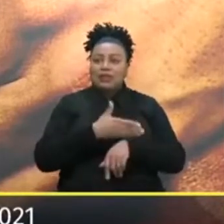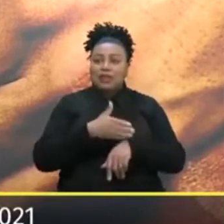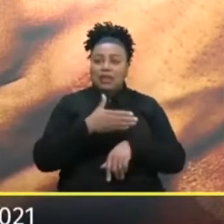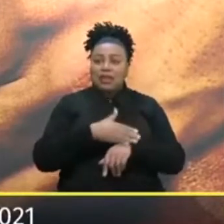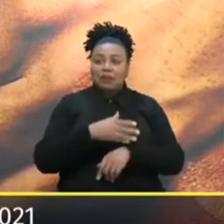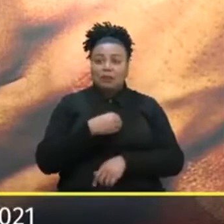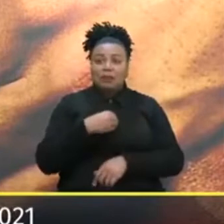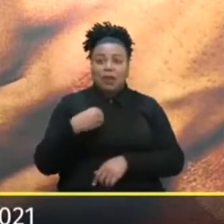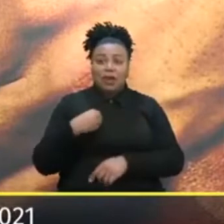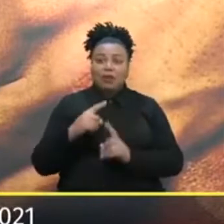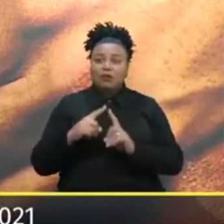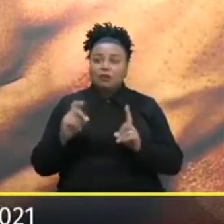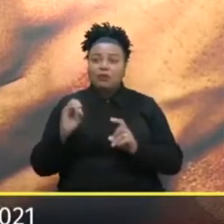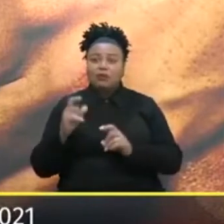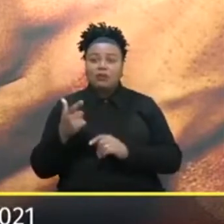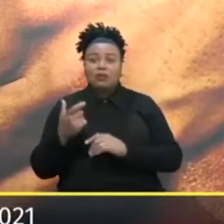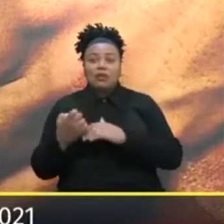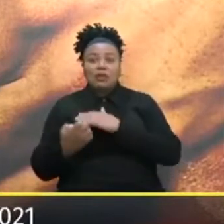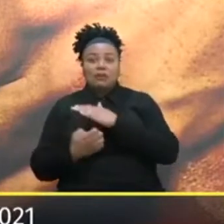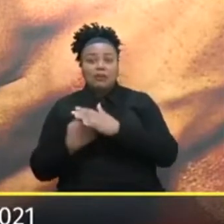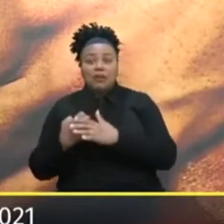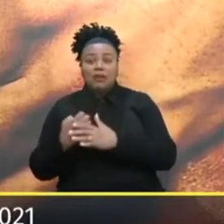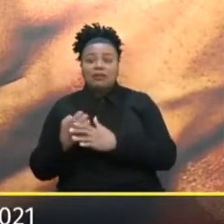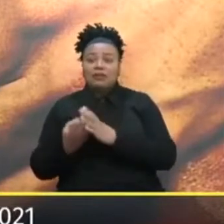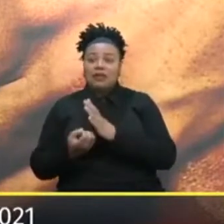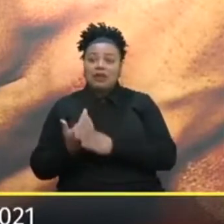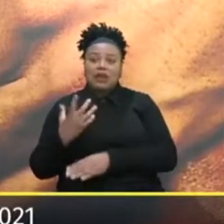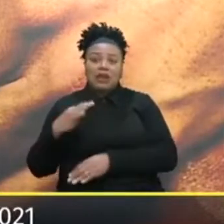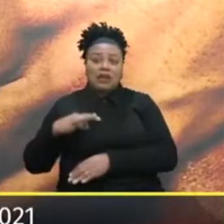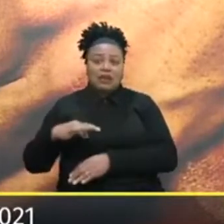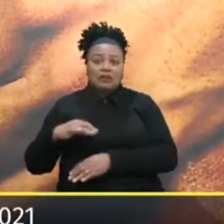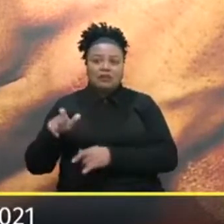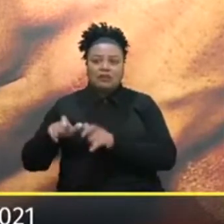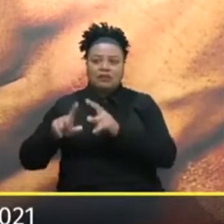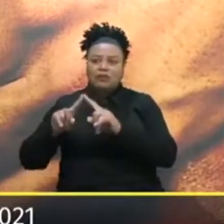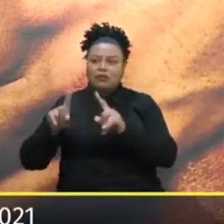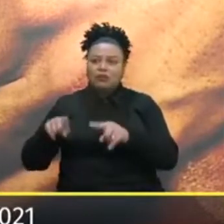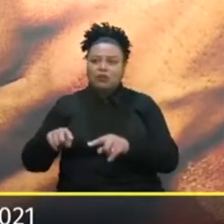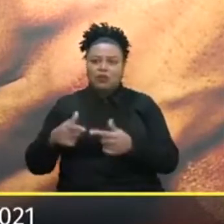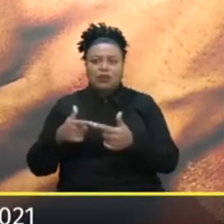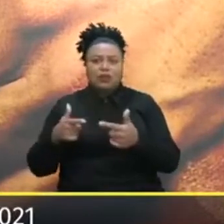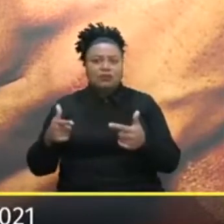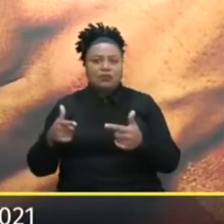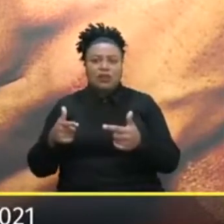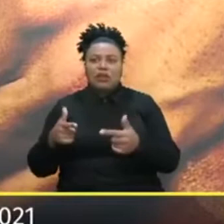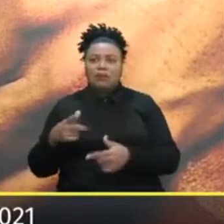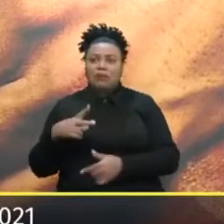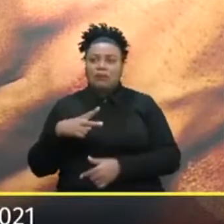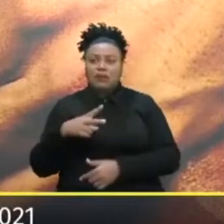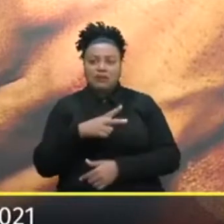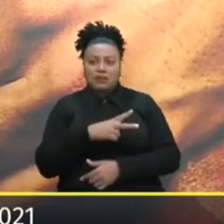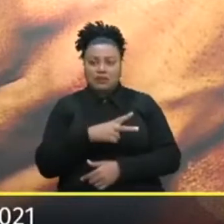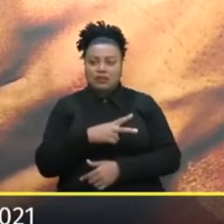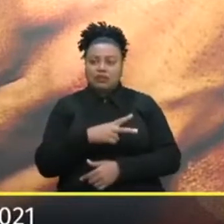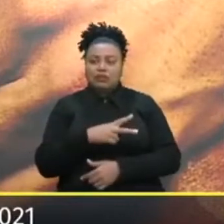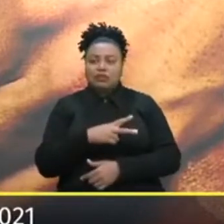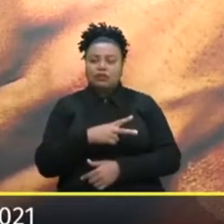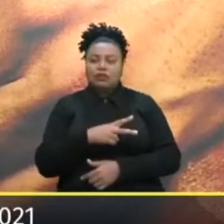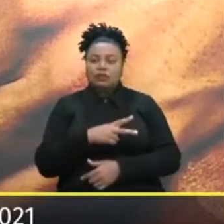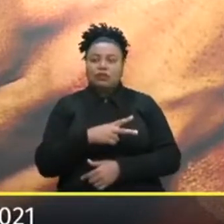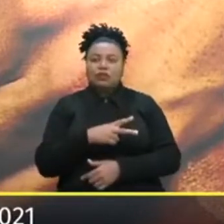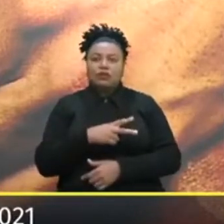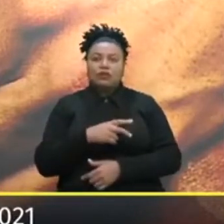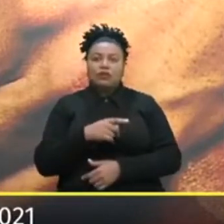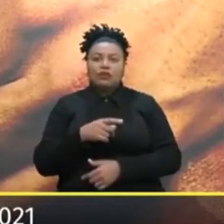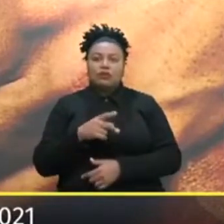se não tiver O empresário Para gerar uma renda Para o seu funcionário Não tem paciente Para o médico E assim